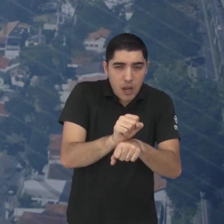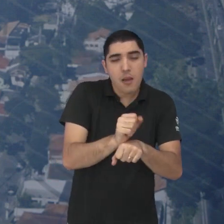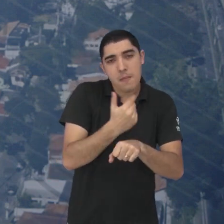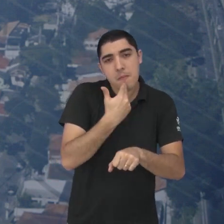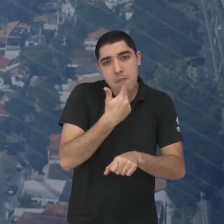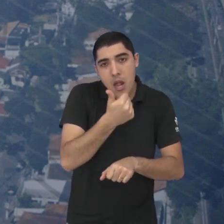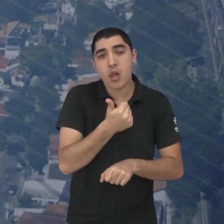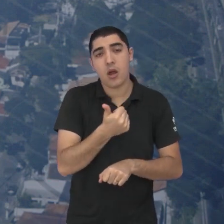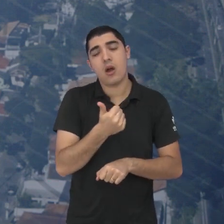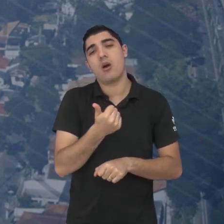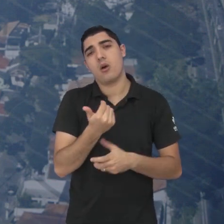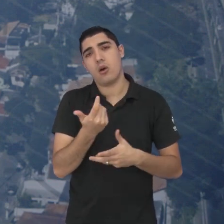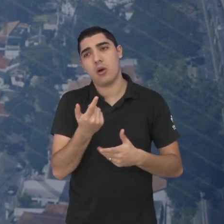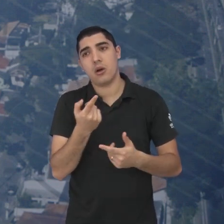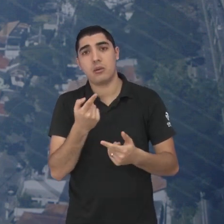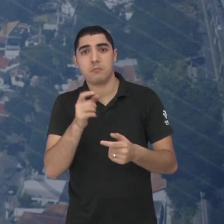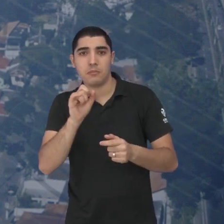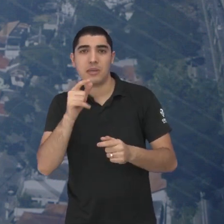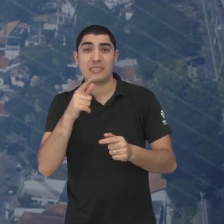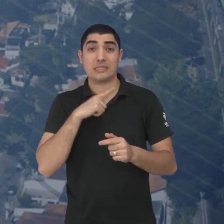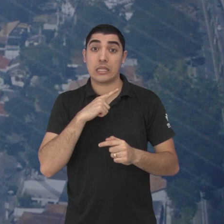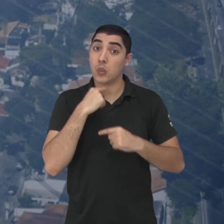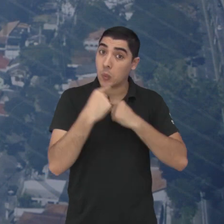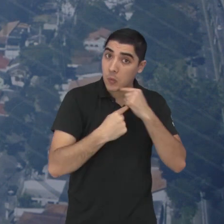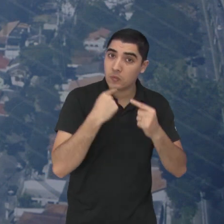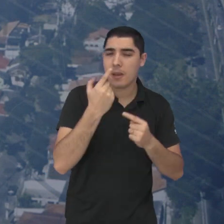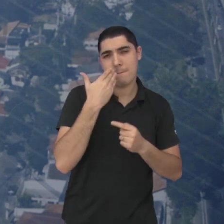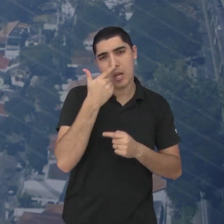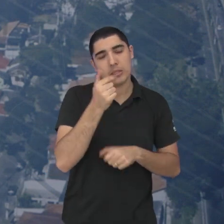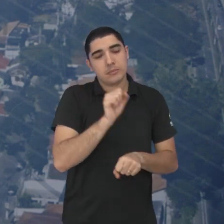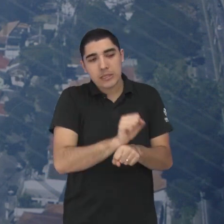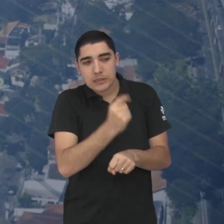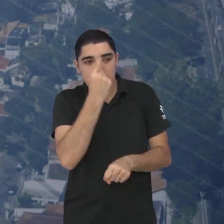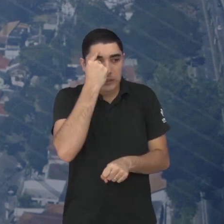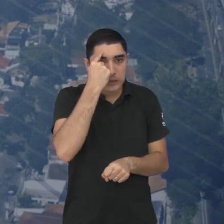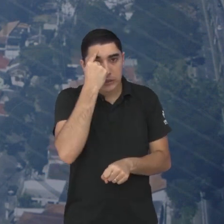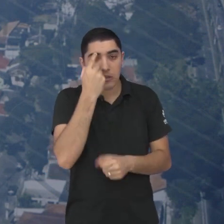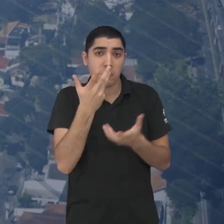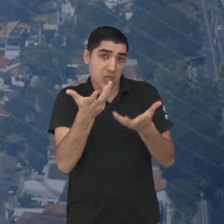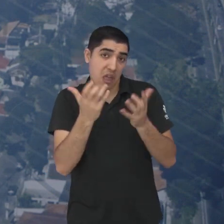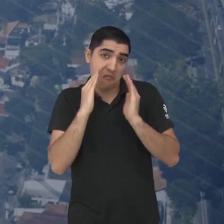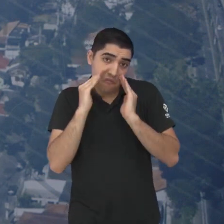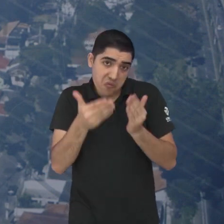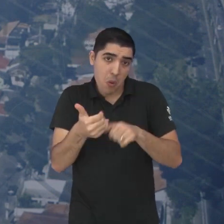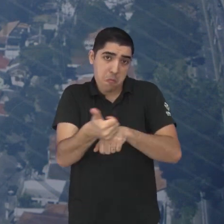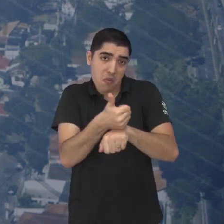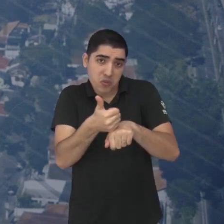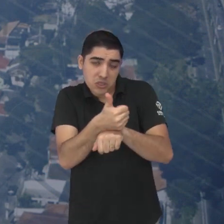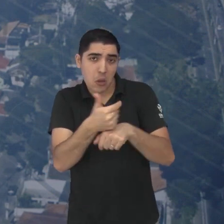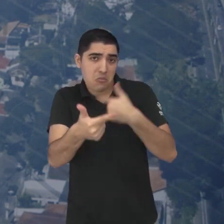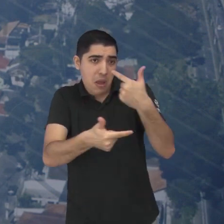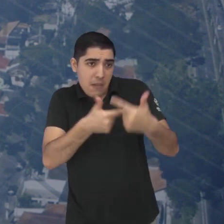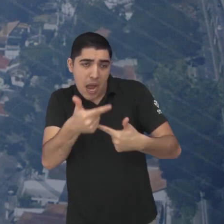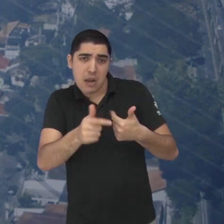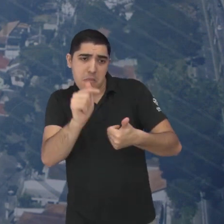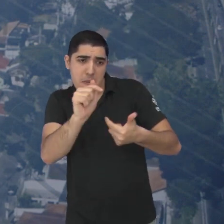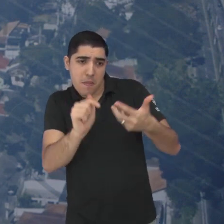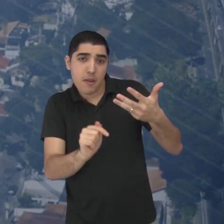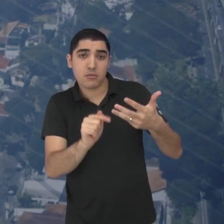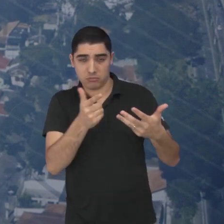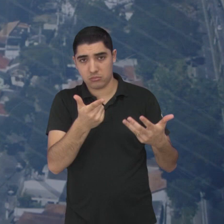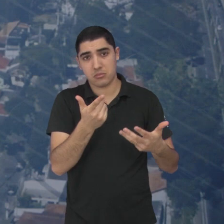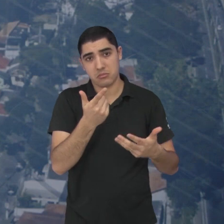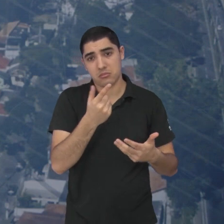um pouquinho passar os tempos se ficar melhor na carreira conseguir se planejar melhor